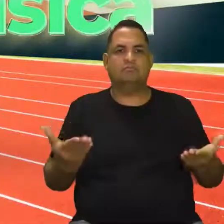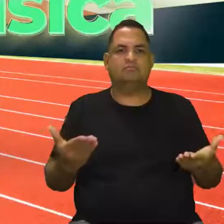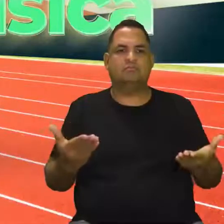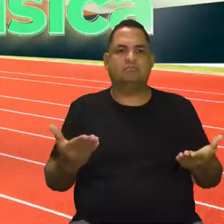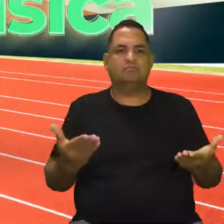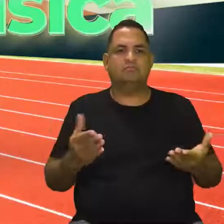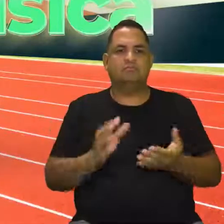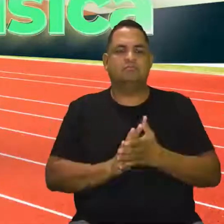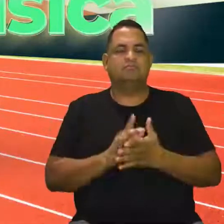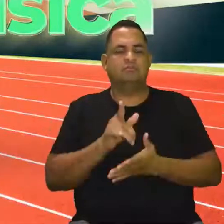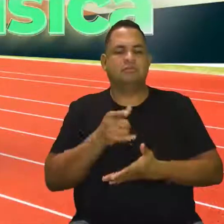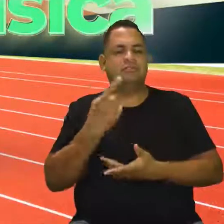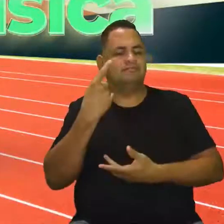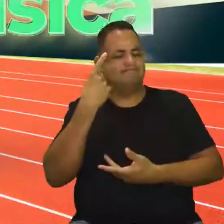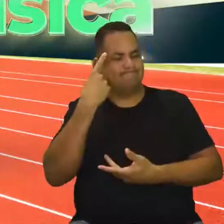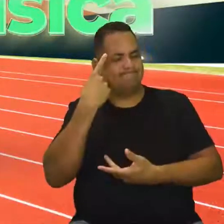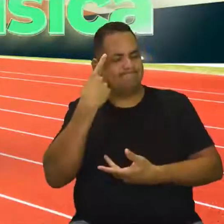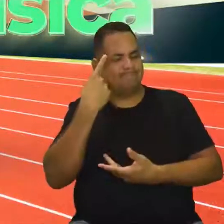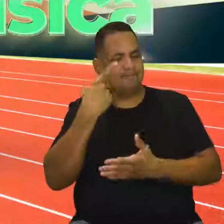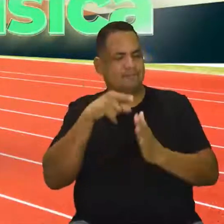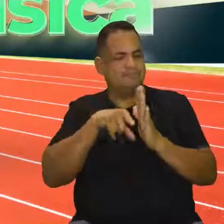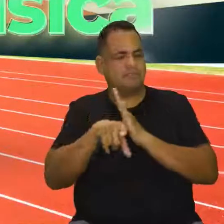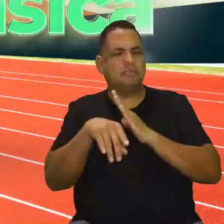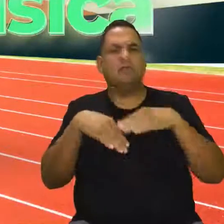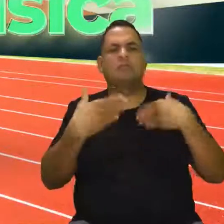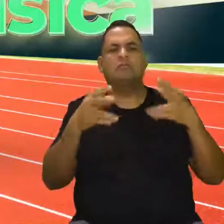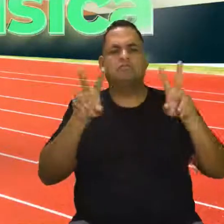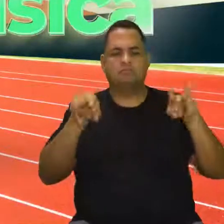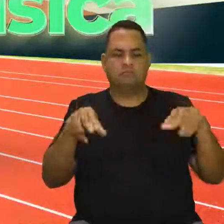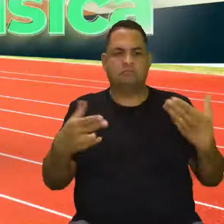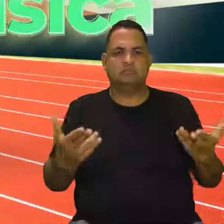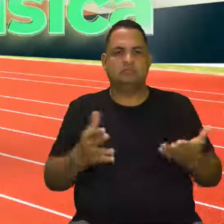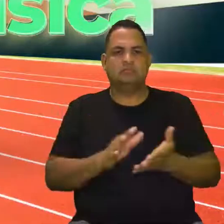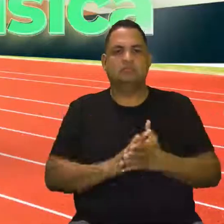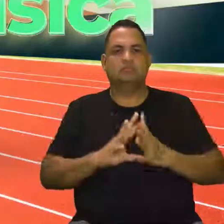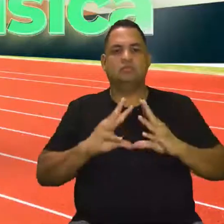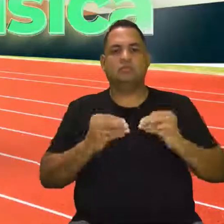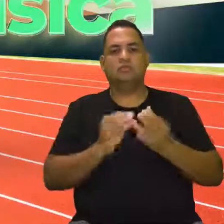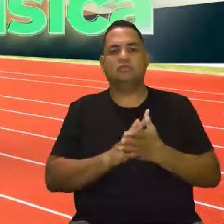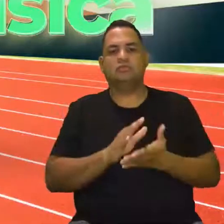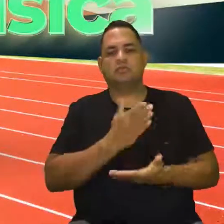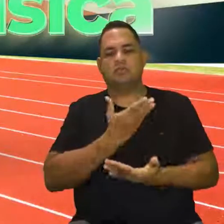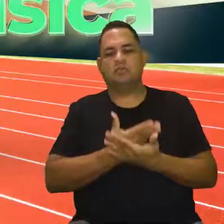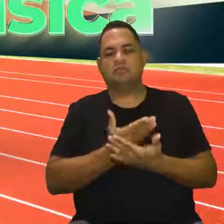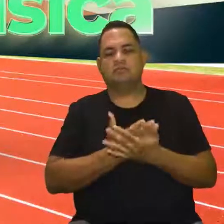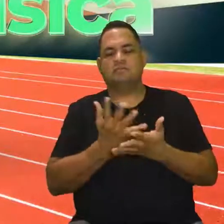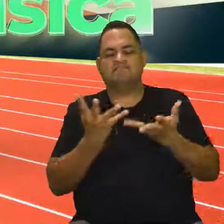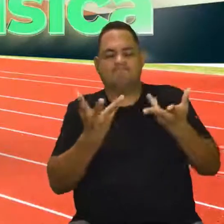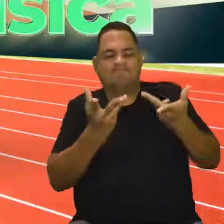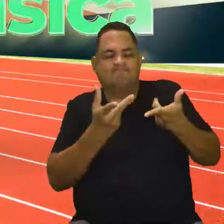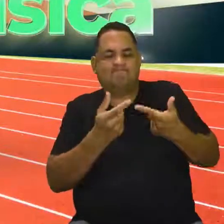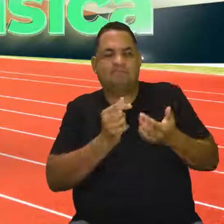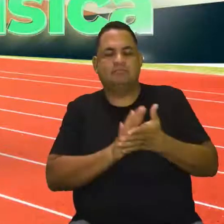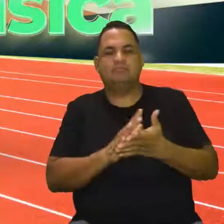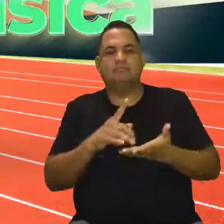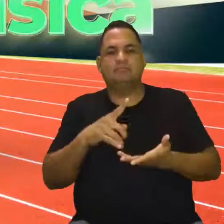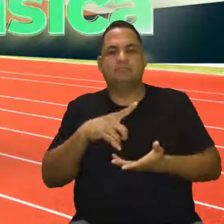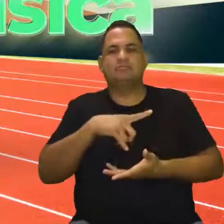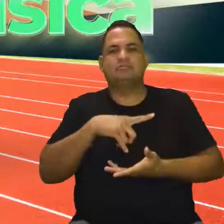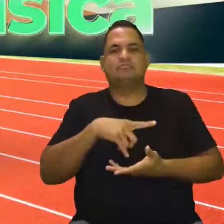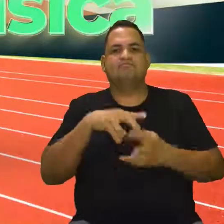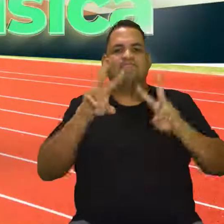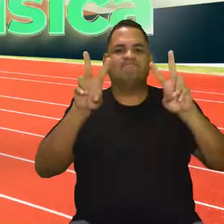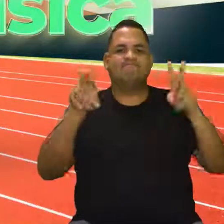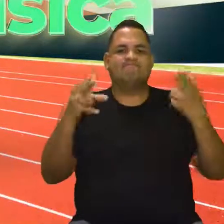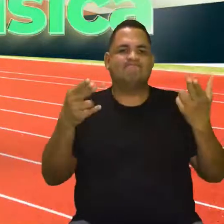né? Vocês devem estar se perguntando que temática é essa, né, prof? Porque todas as nossas aulas são maravilhosas, são temáticas assim que